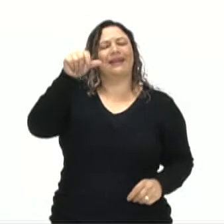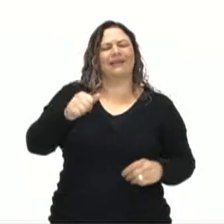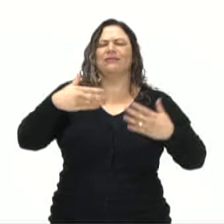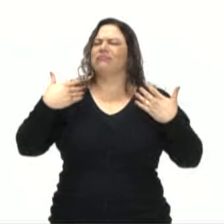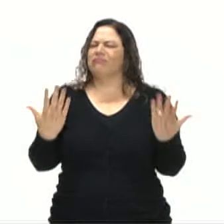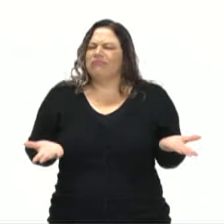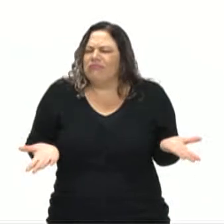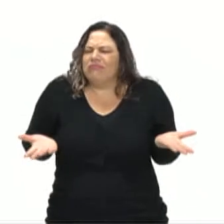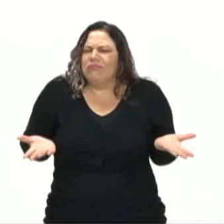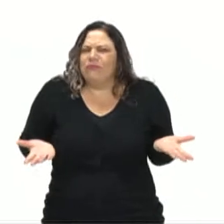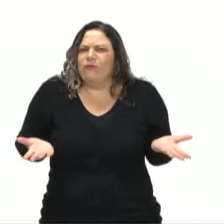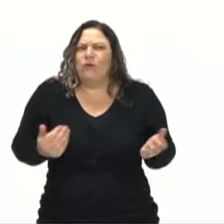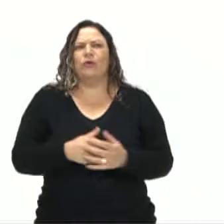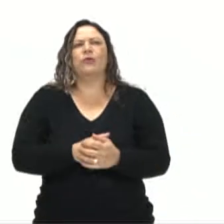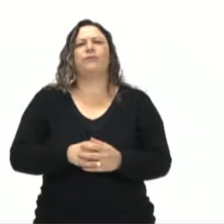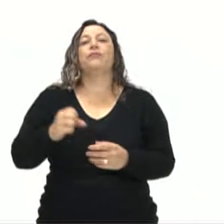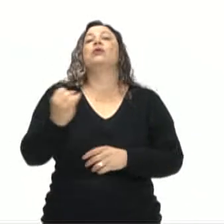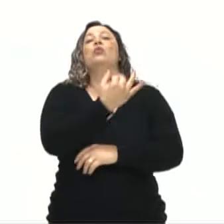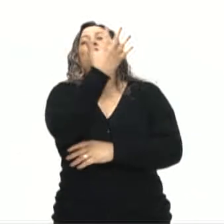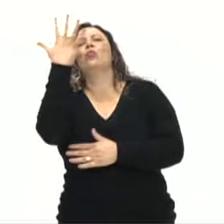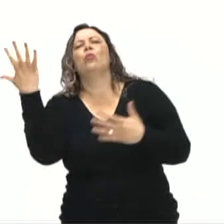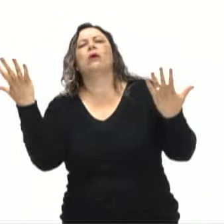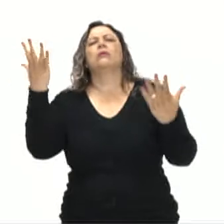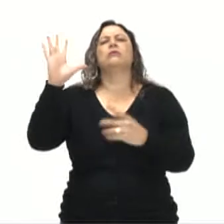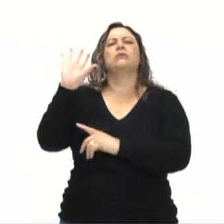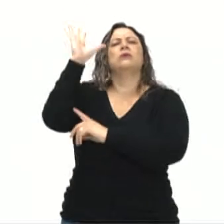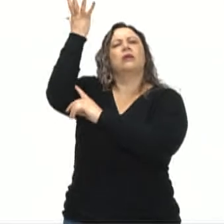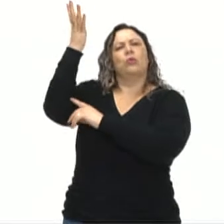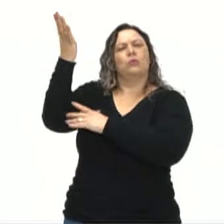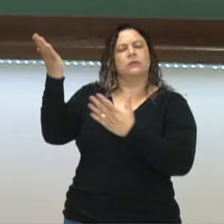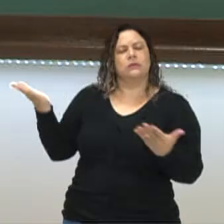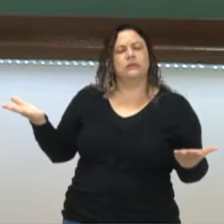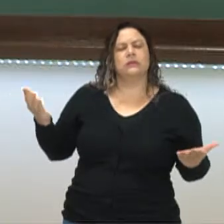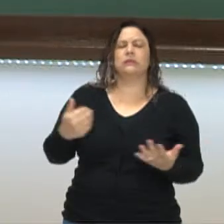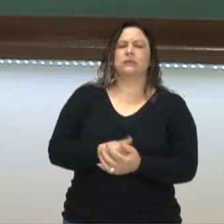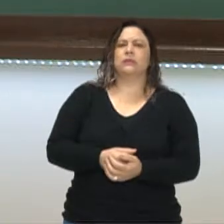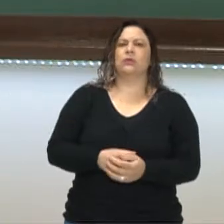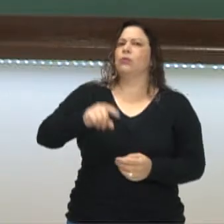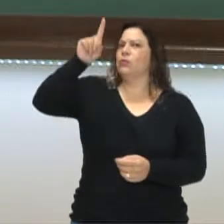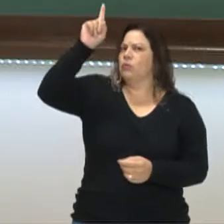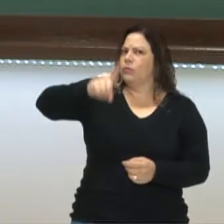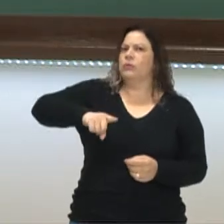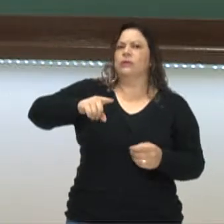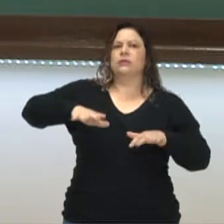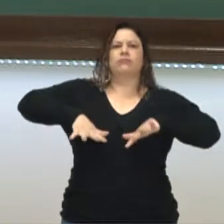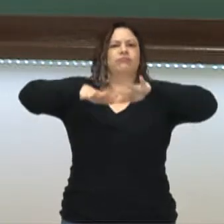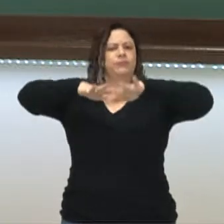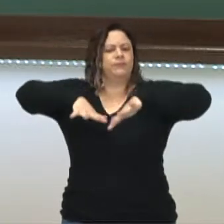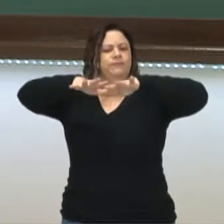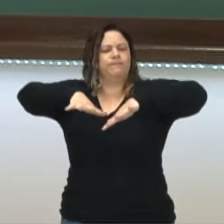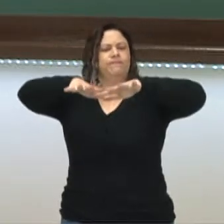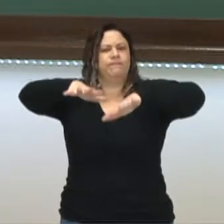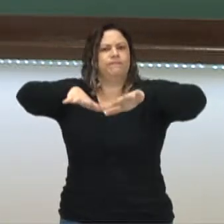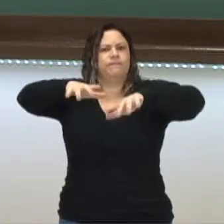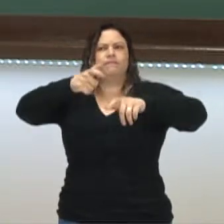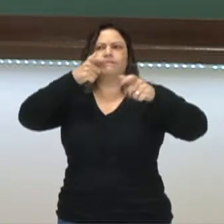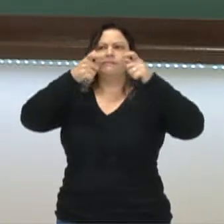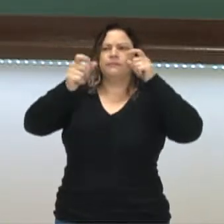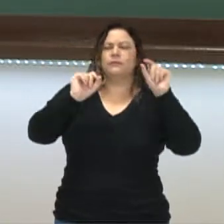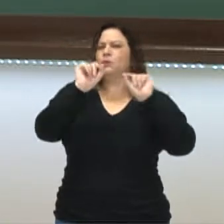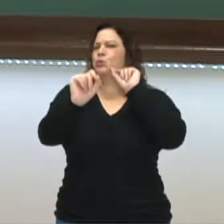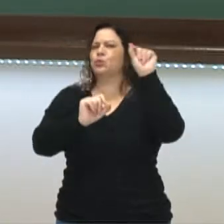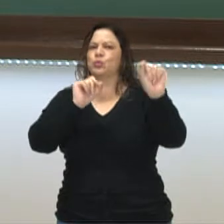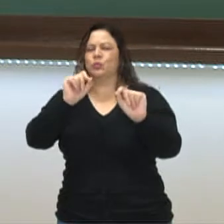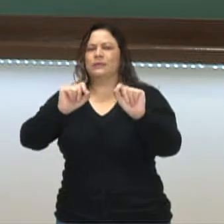cruzadas? Quando elas ocorreram? Então as cruzadas, elas tinham o intuito de tomar